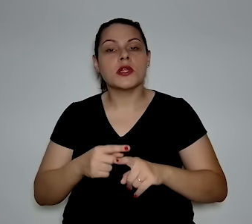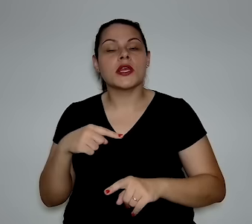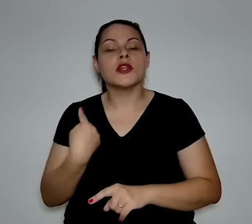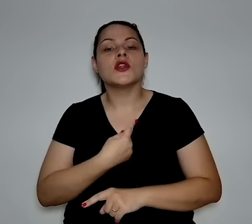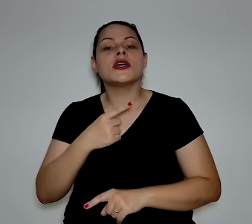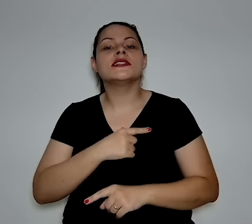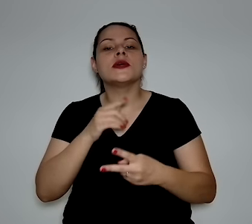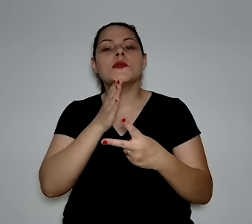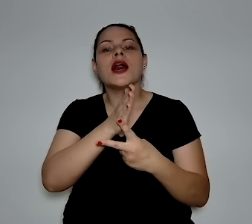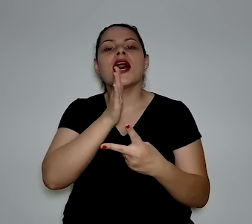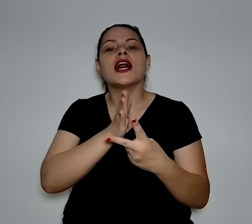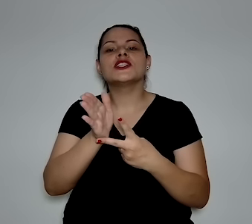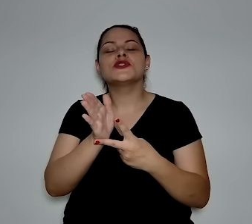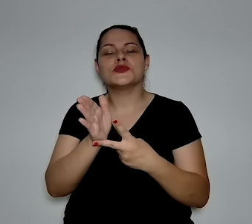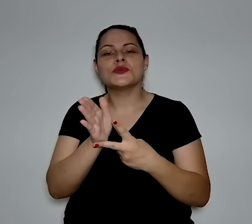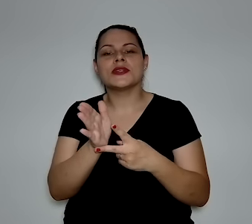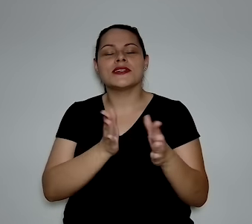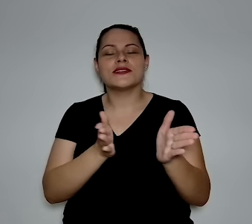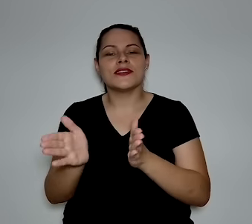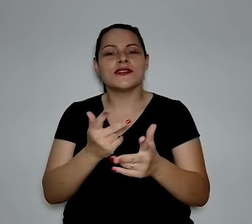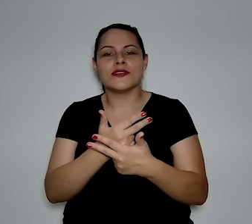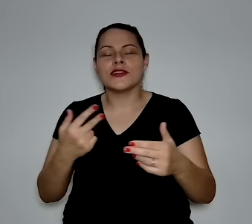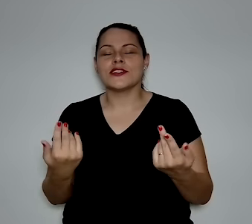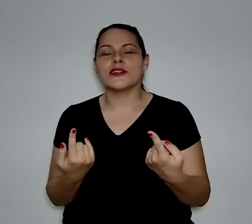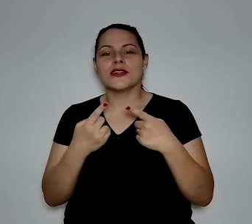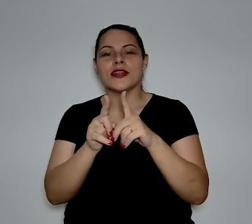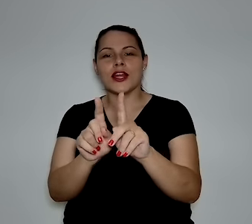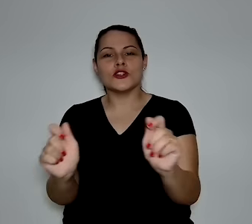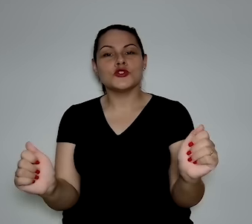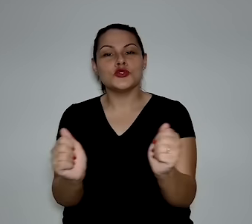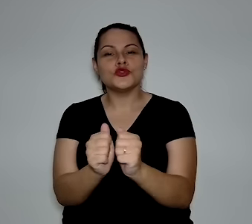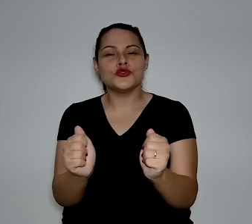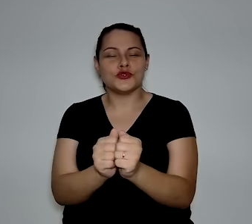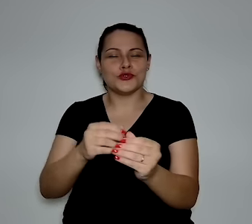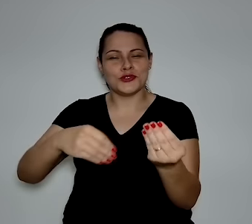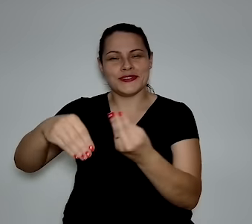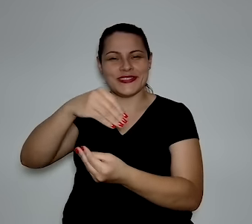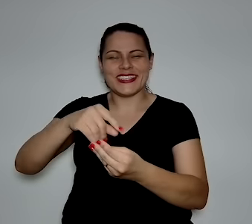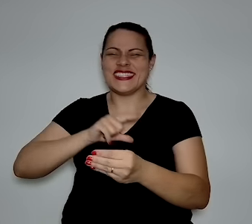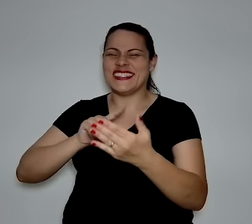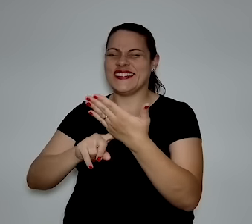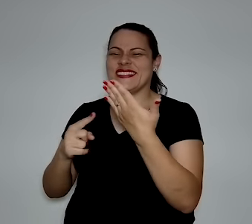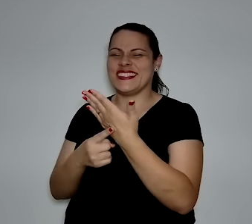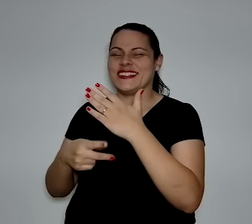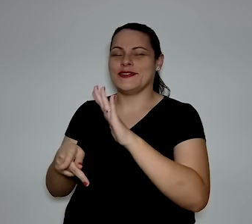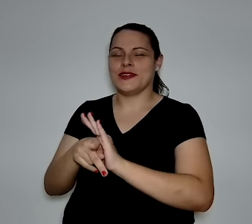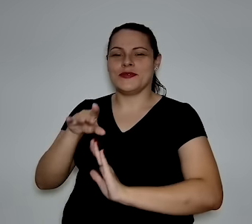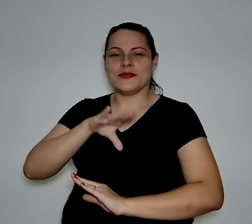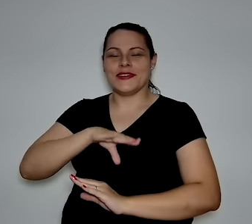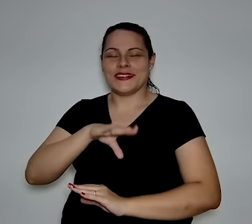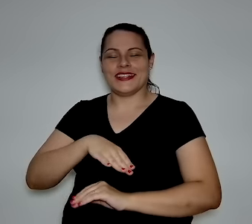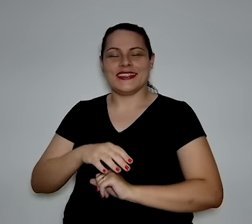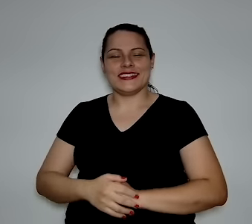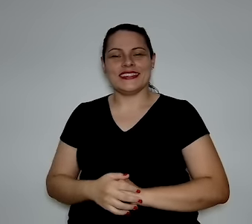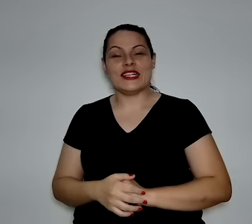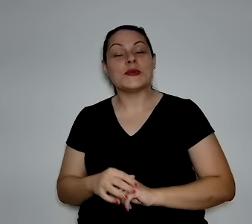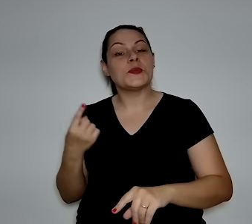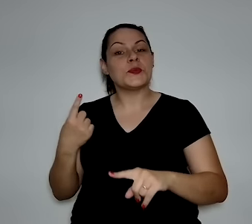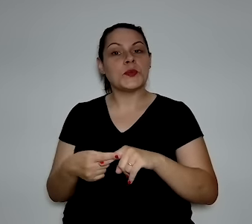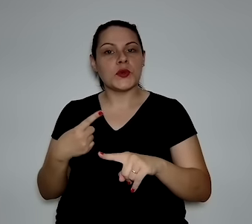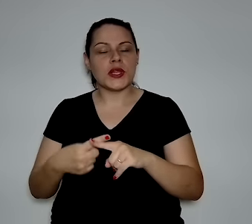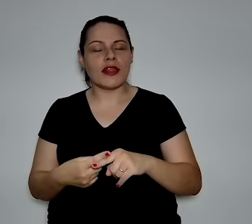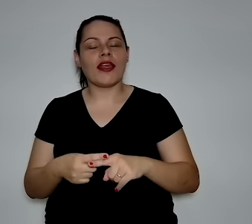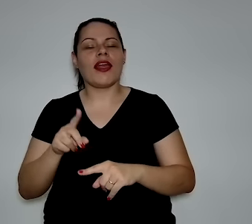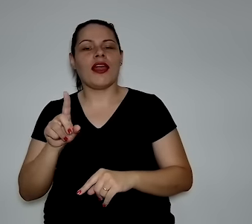melhor local porque nós temos as duas fontes com competitividade, juntas e misturadas, para usar a expressão da gíria.